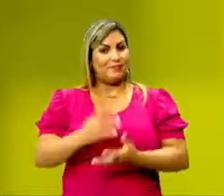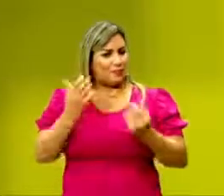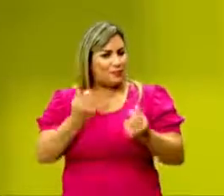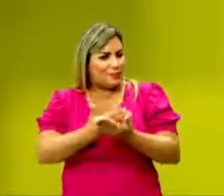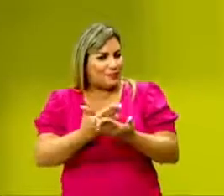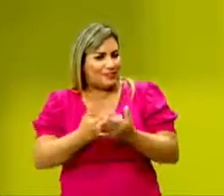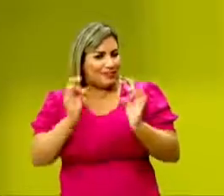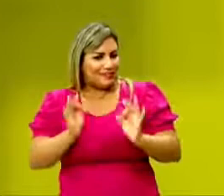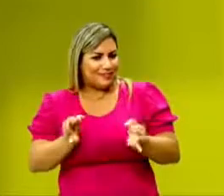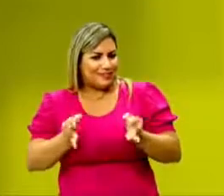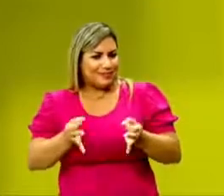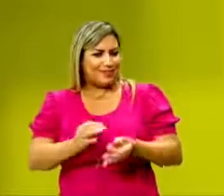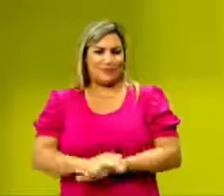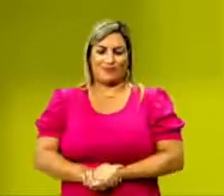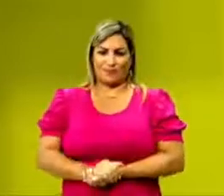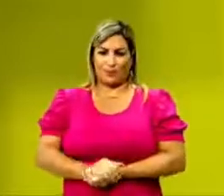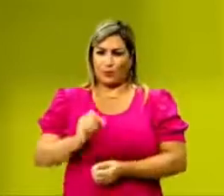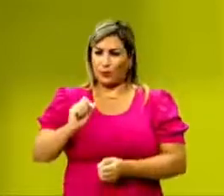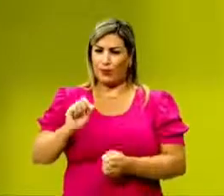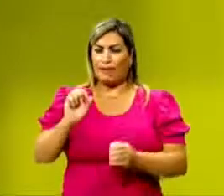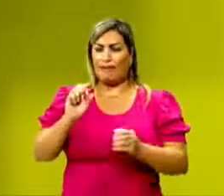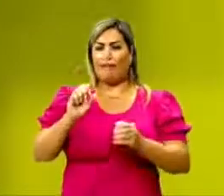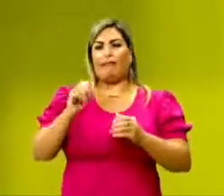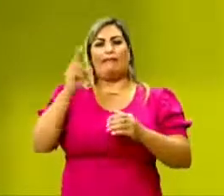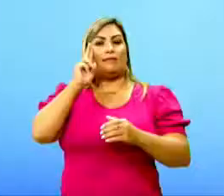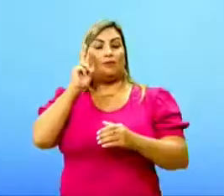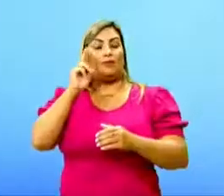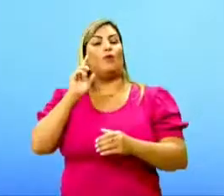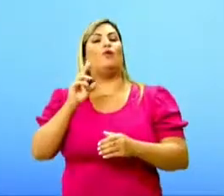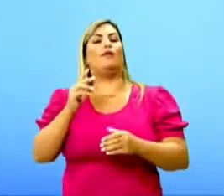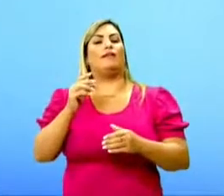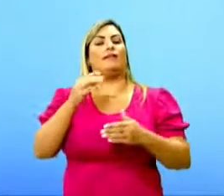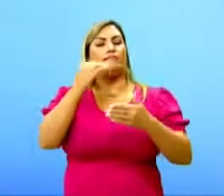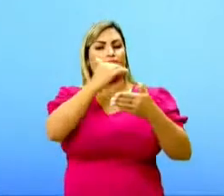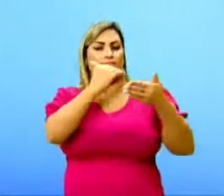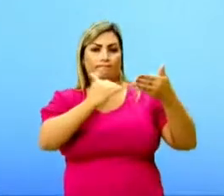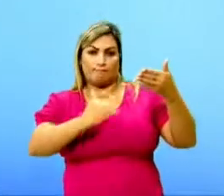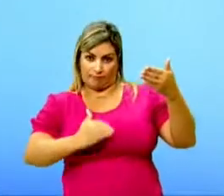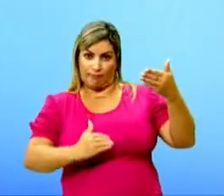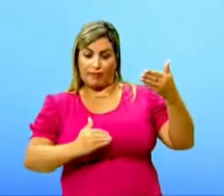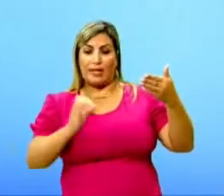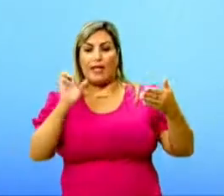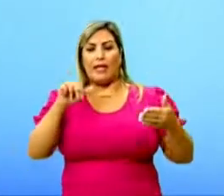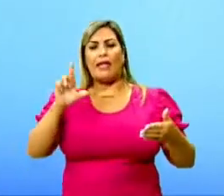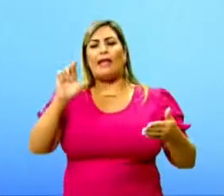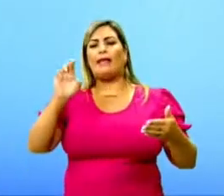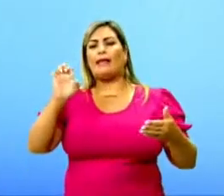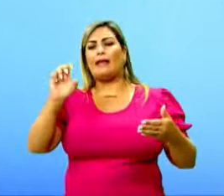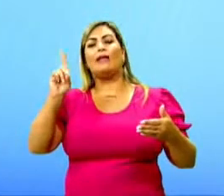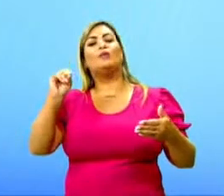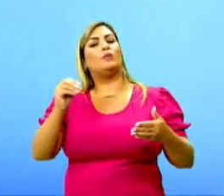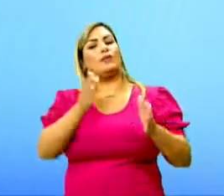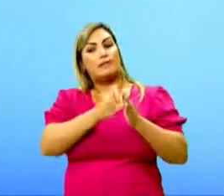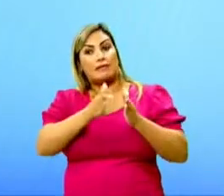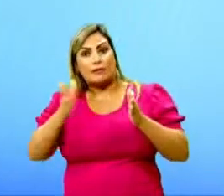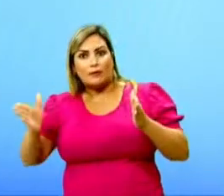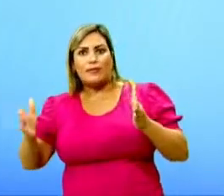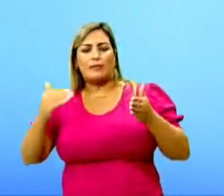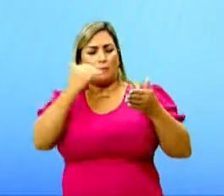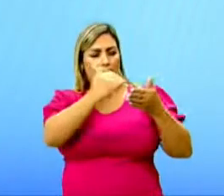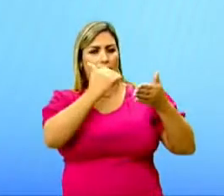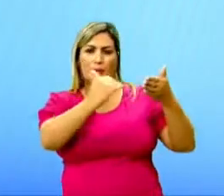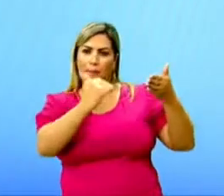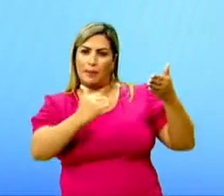Vamos estudar direitinho? O que é o enredo? É a sequência dos acontecimentos da história, a rede de